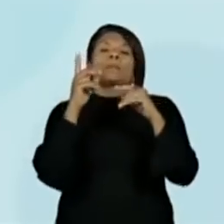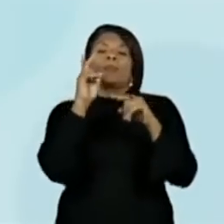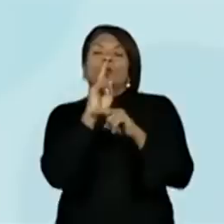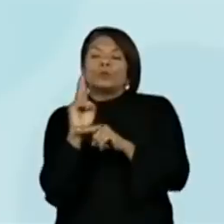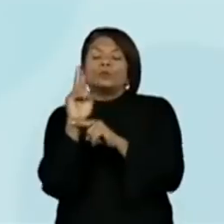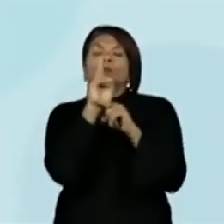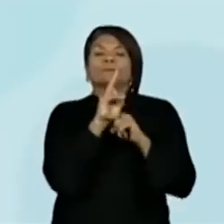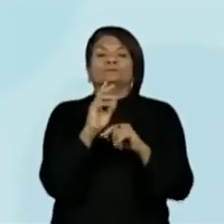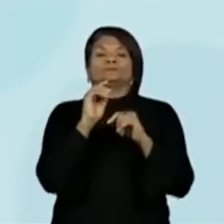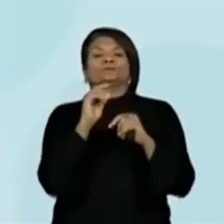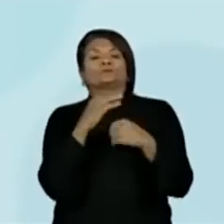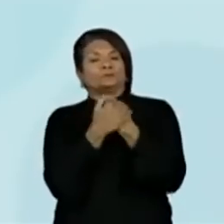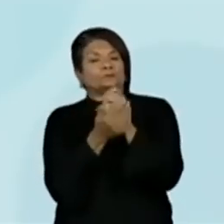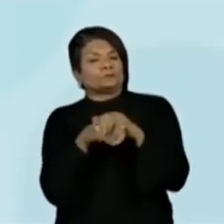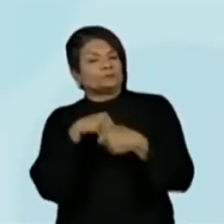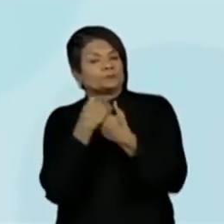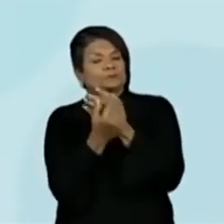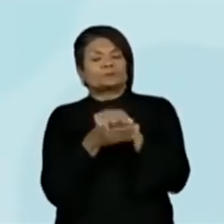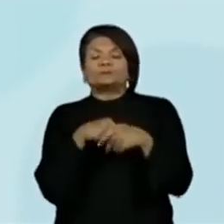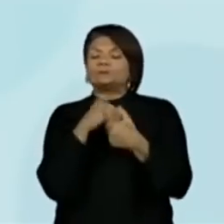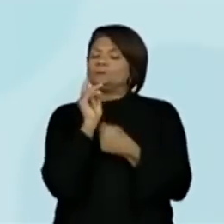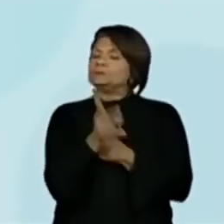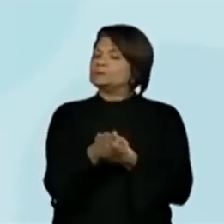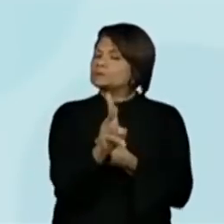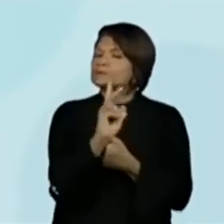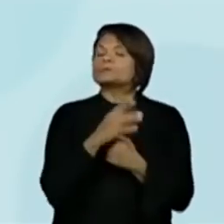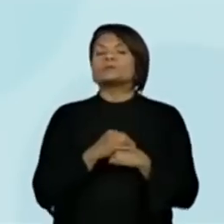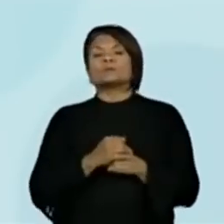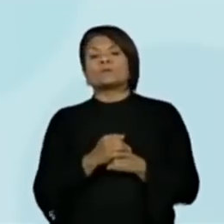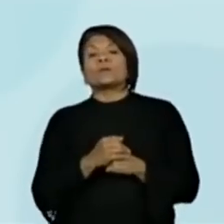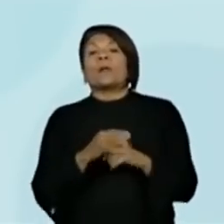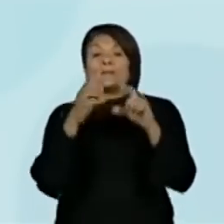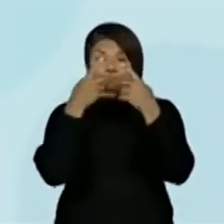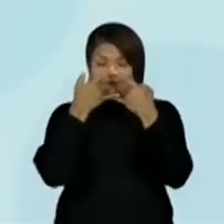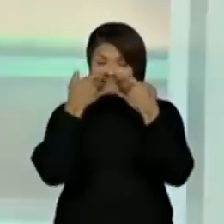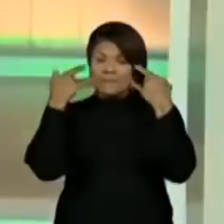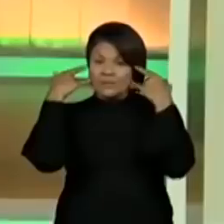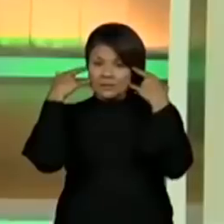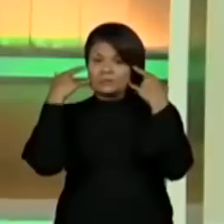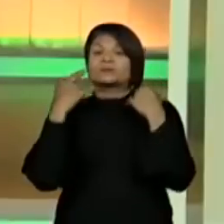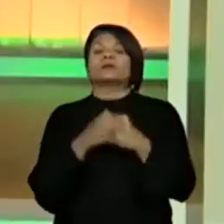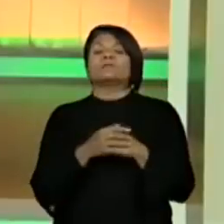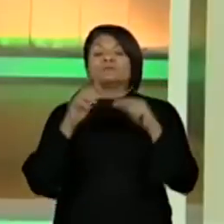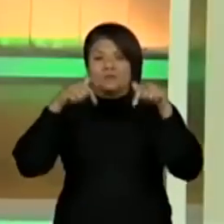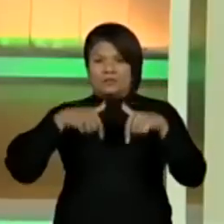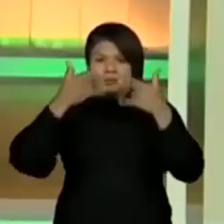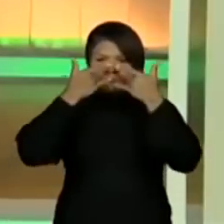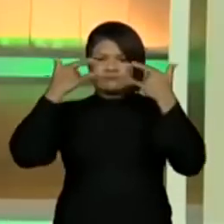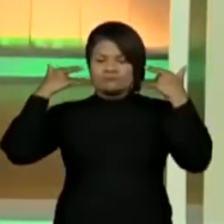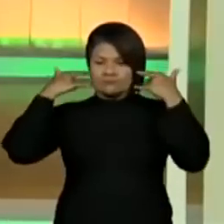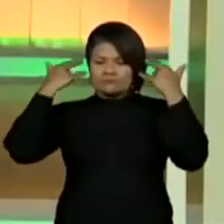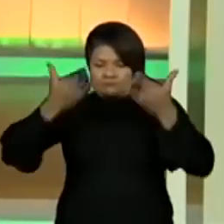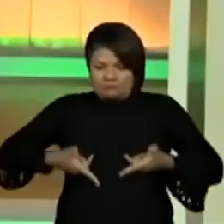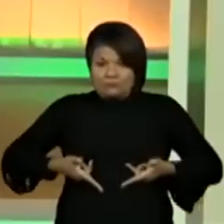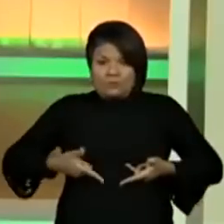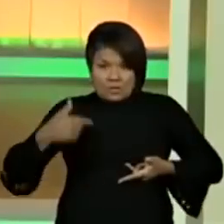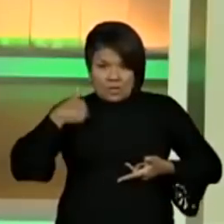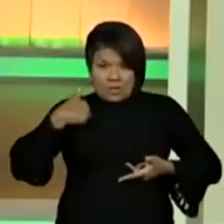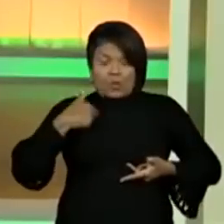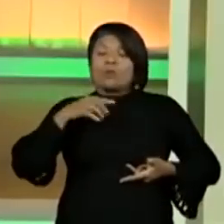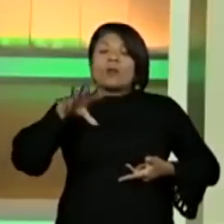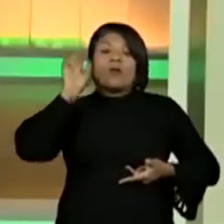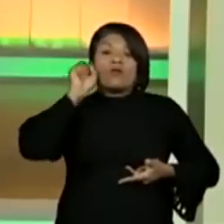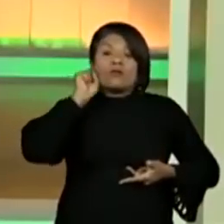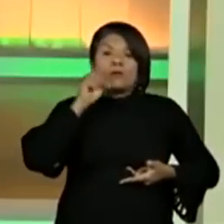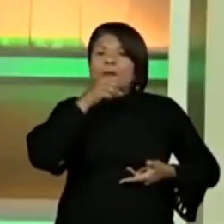cuidem da higiene, lavem as mãos com frequência. Máscara. Olha, a gente está aqui sem máscara para ficar, para vocês ouvirem